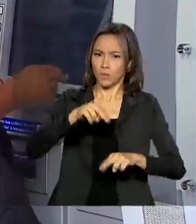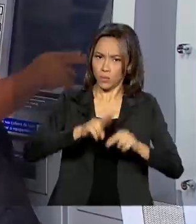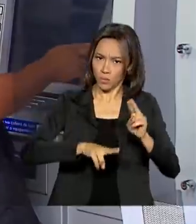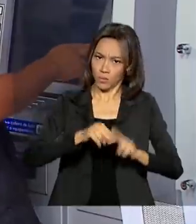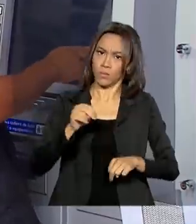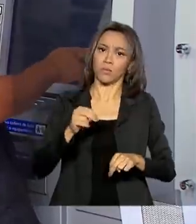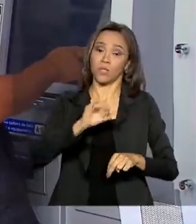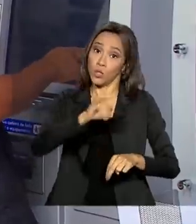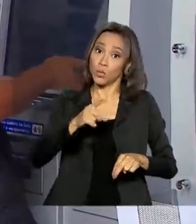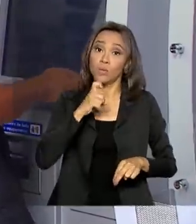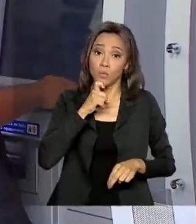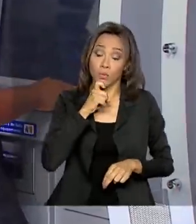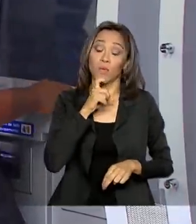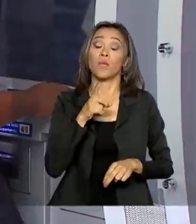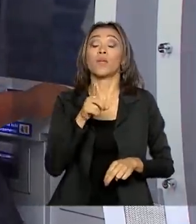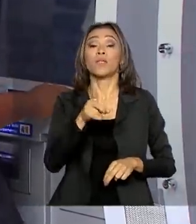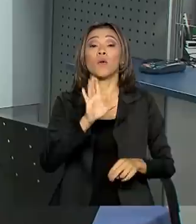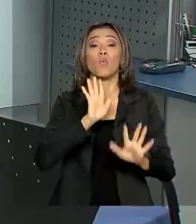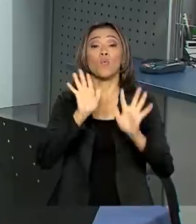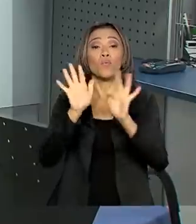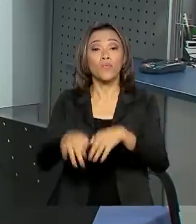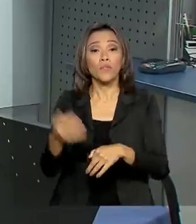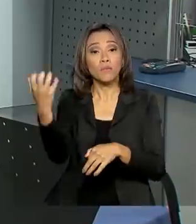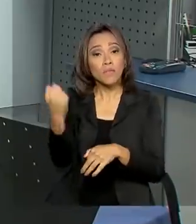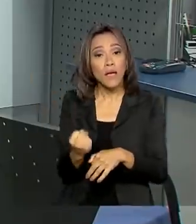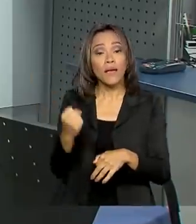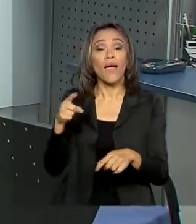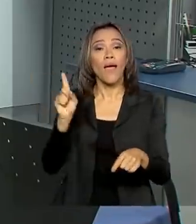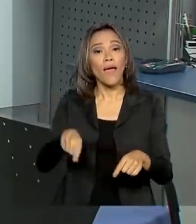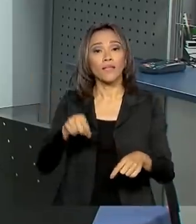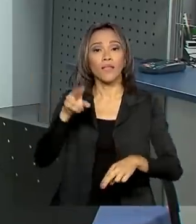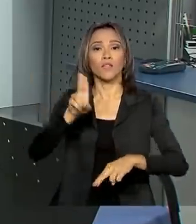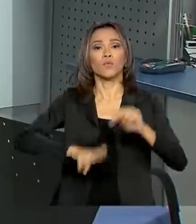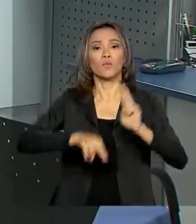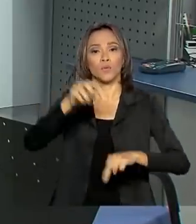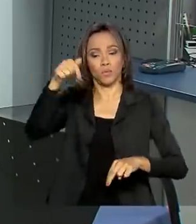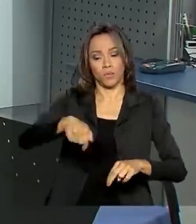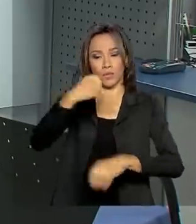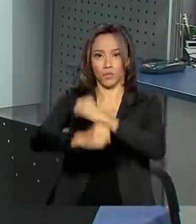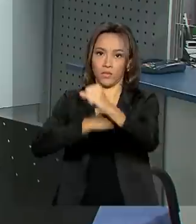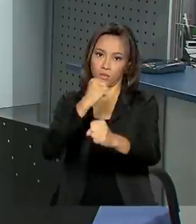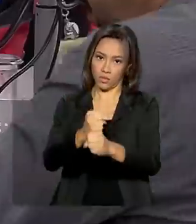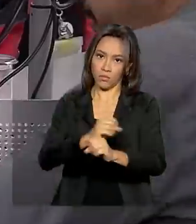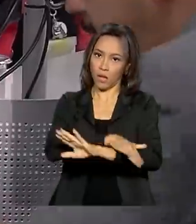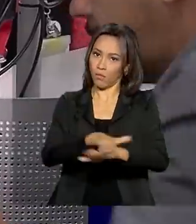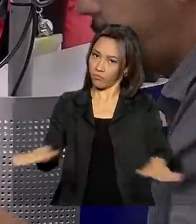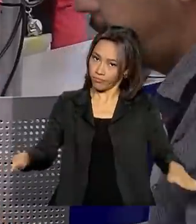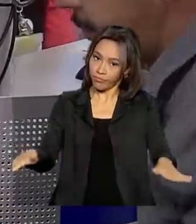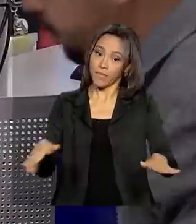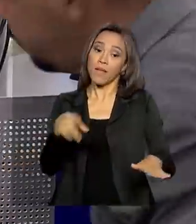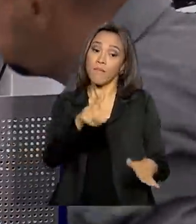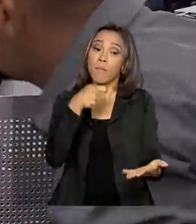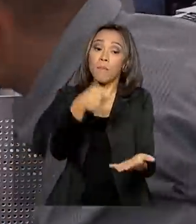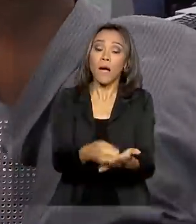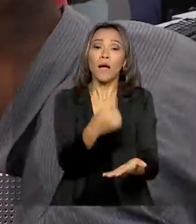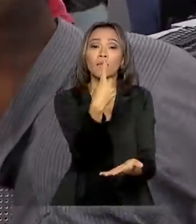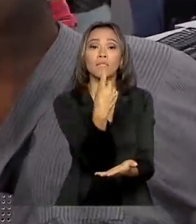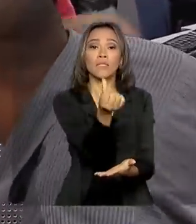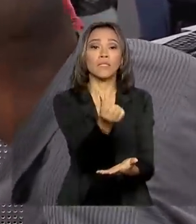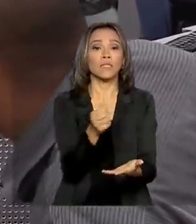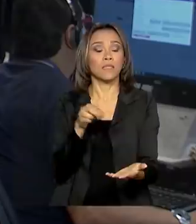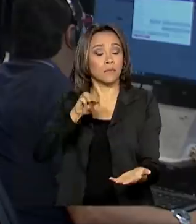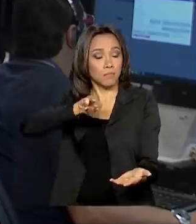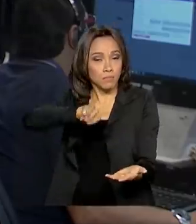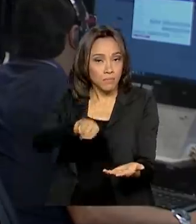mês. O prazo final para o saque do abono é até junho deste ano. No total, serão pagos R 16,5 bilhões.